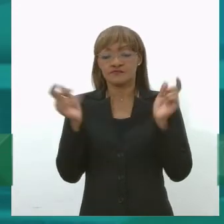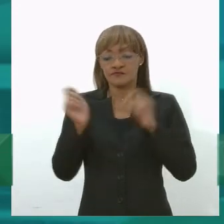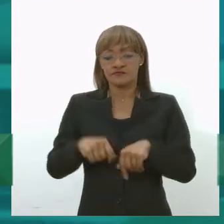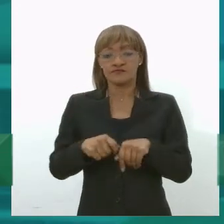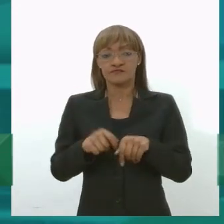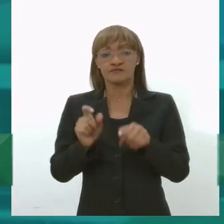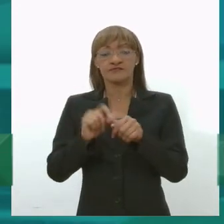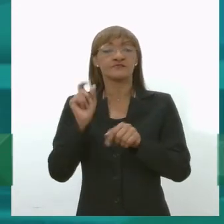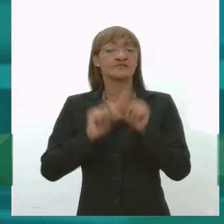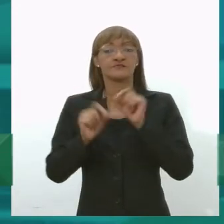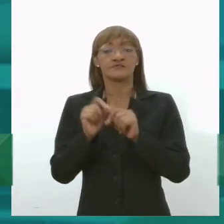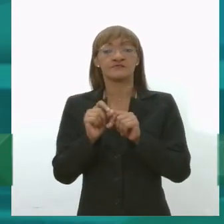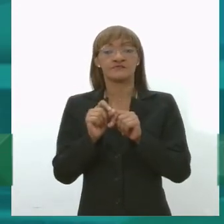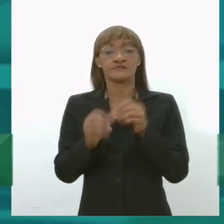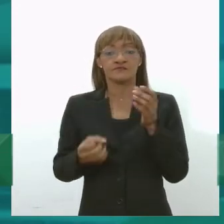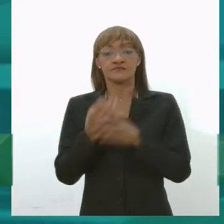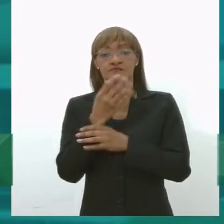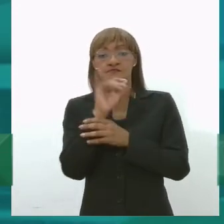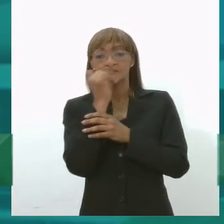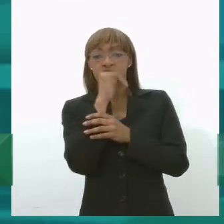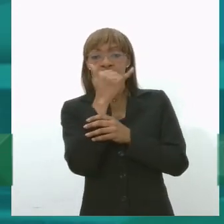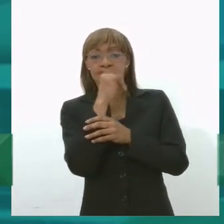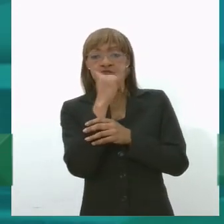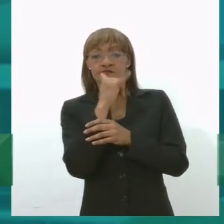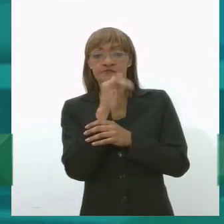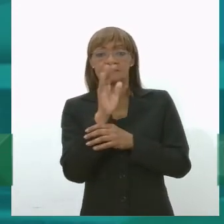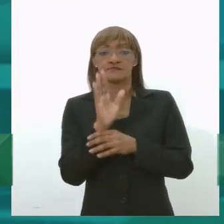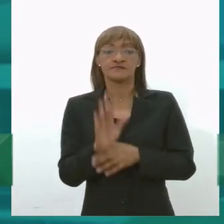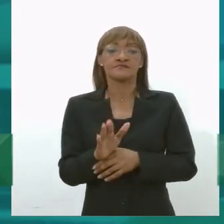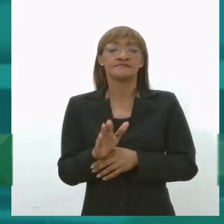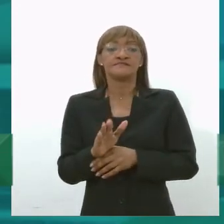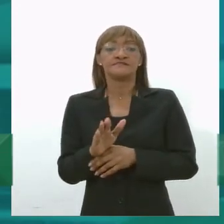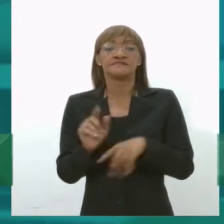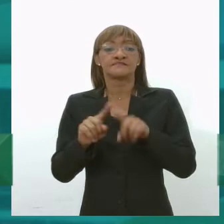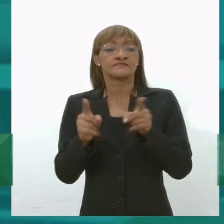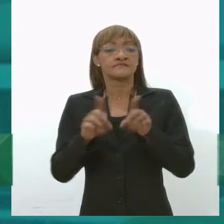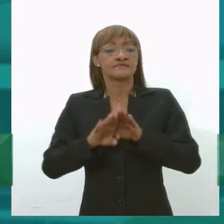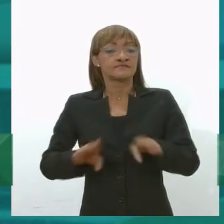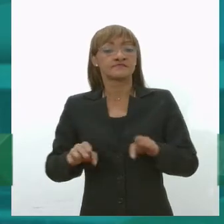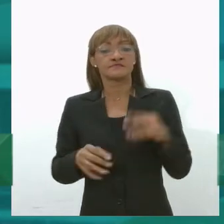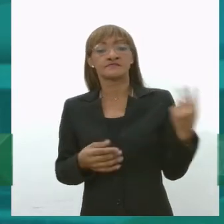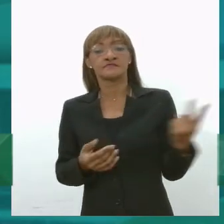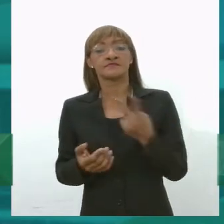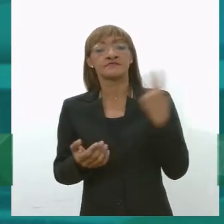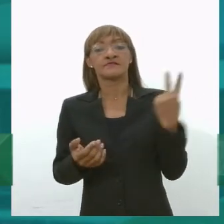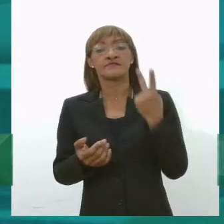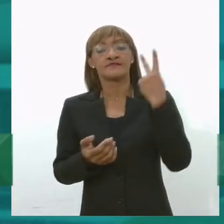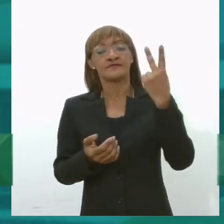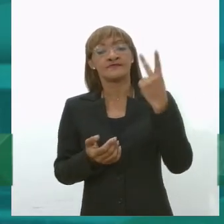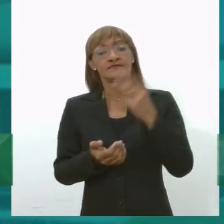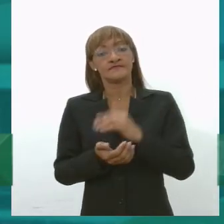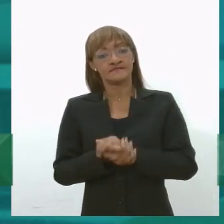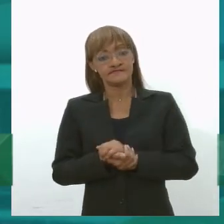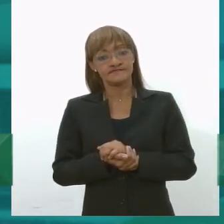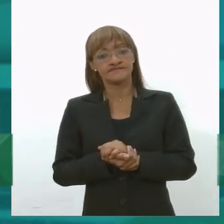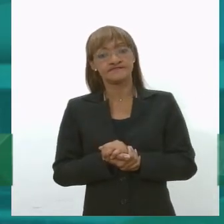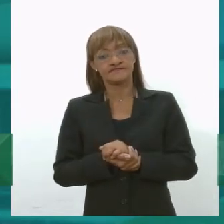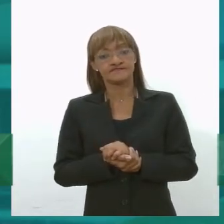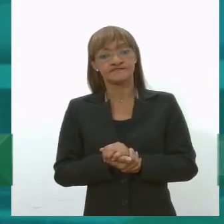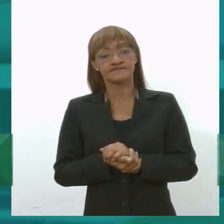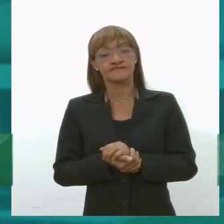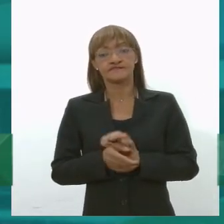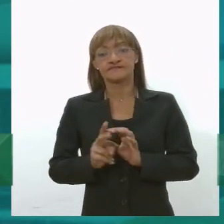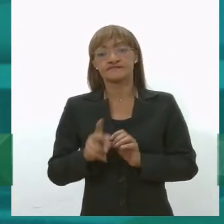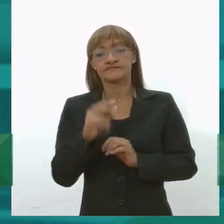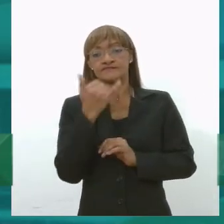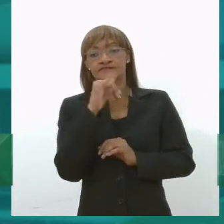a última forma de valorizar algum rejeito produzindo energia a partir